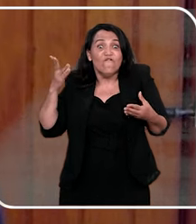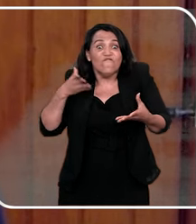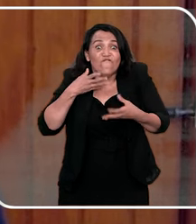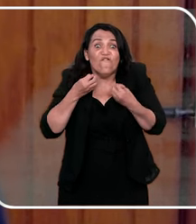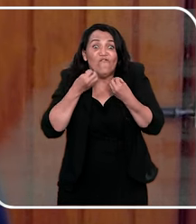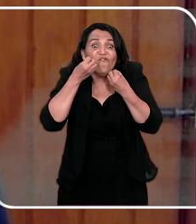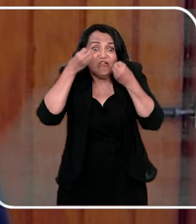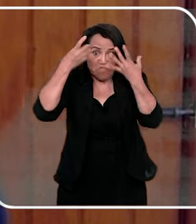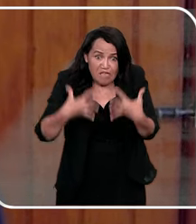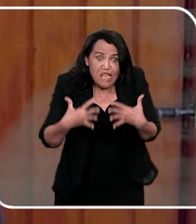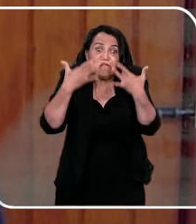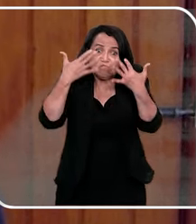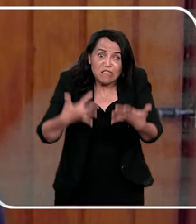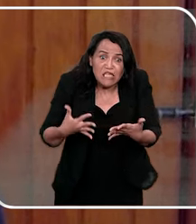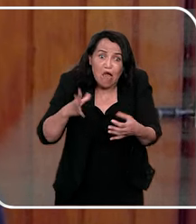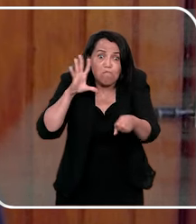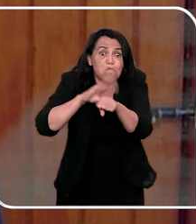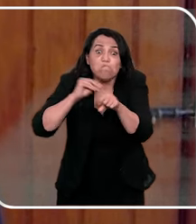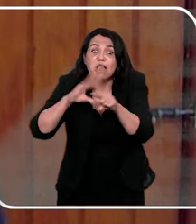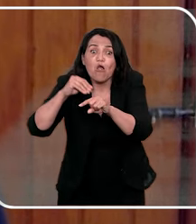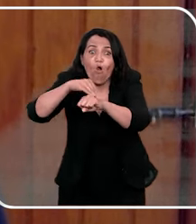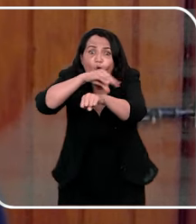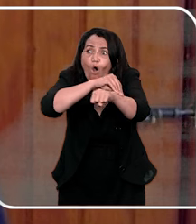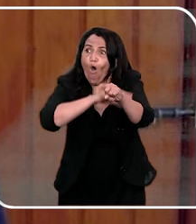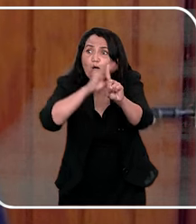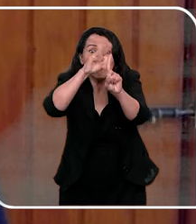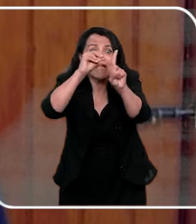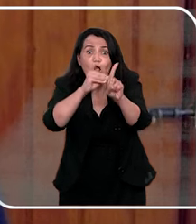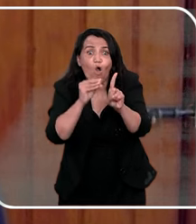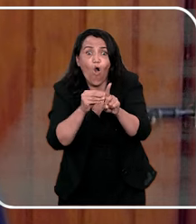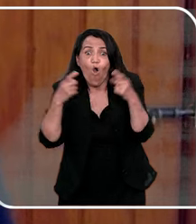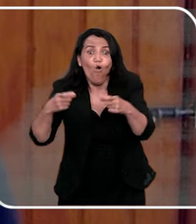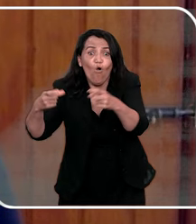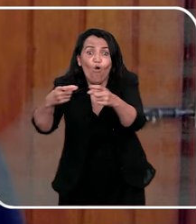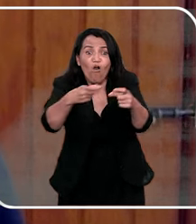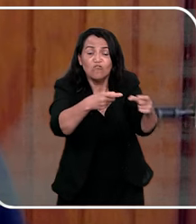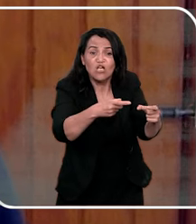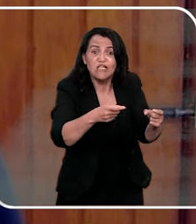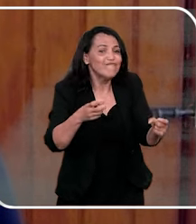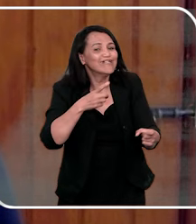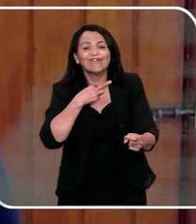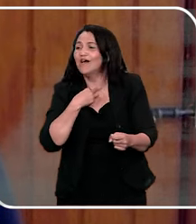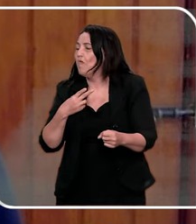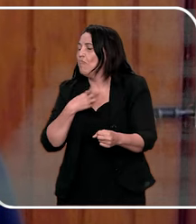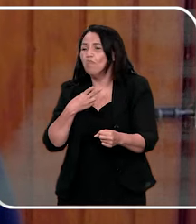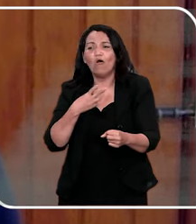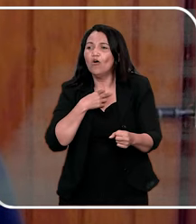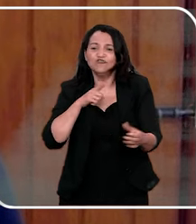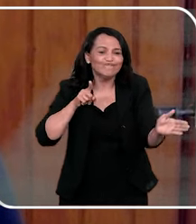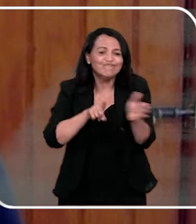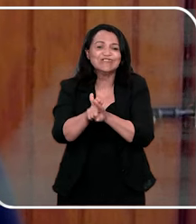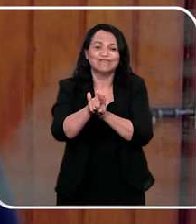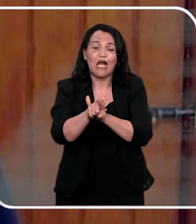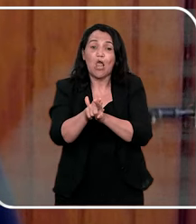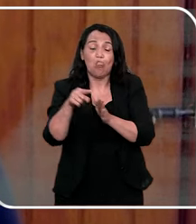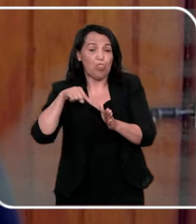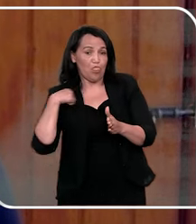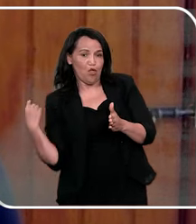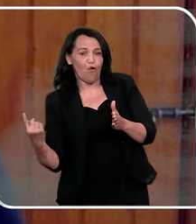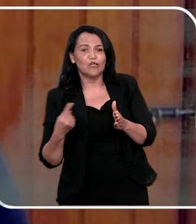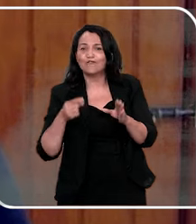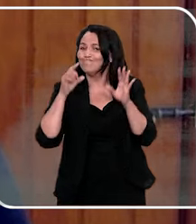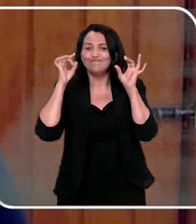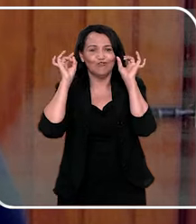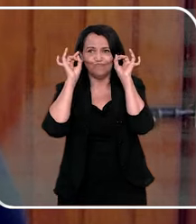fazer aquela cara, e aí, fala mais, mas ele pegou, pegou onde? A gente não deve fazer essas perguntas, porque